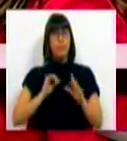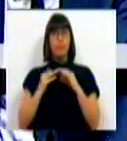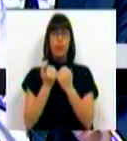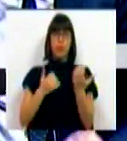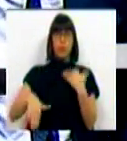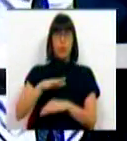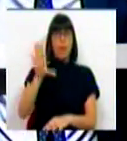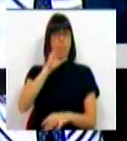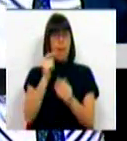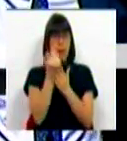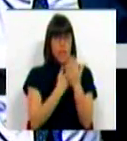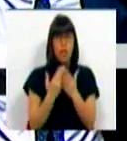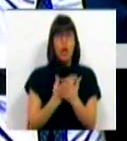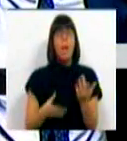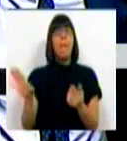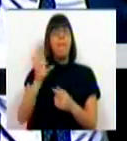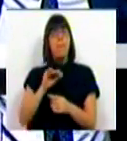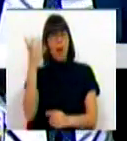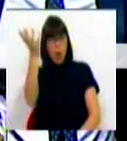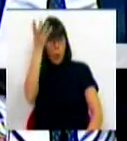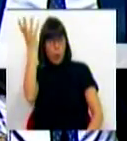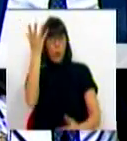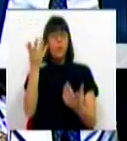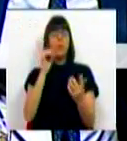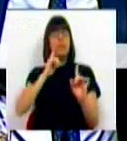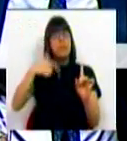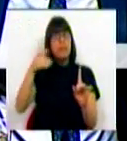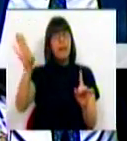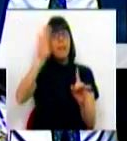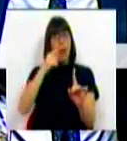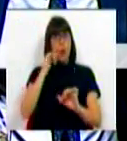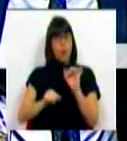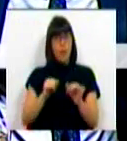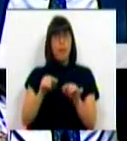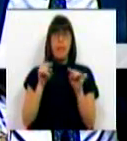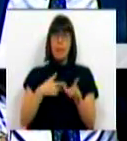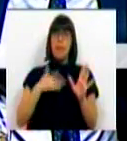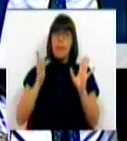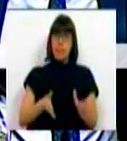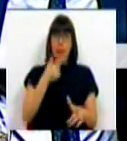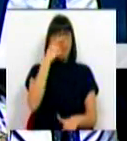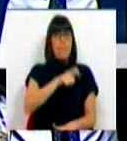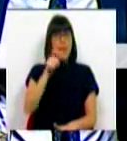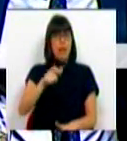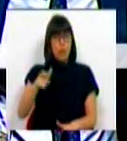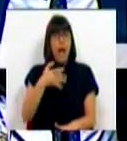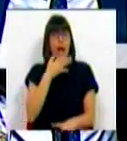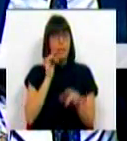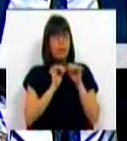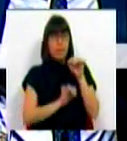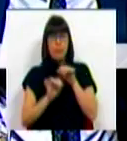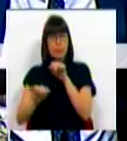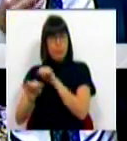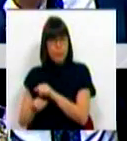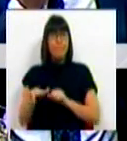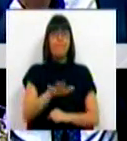sociedade com mais economia, mais cultura e, sobretudo, mais conhecimento. Para isso, precisamos de pessoas e de pessoas qualificadas